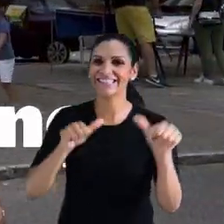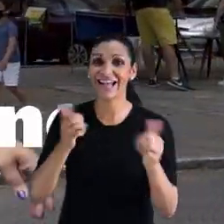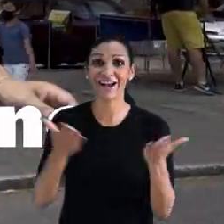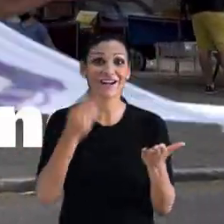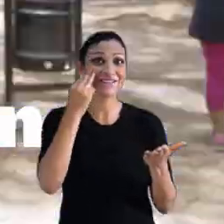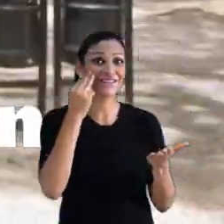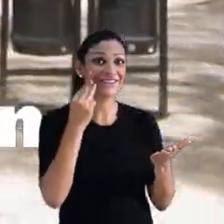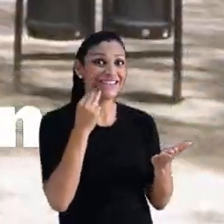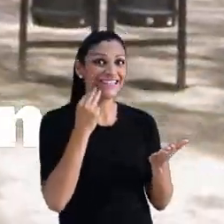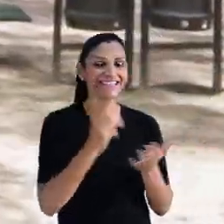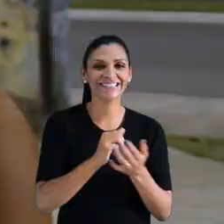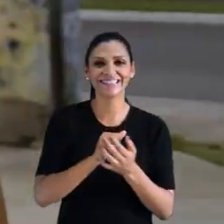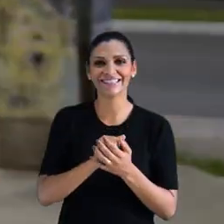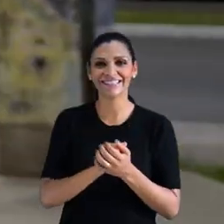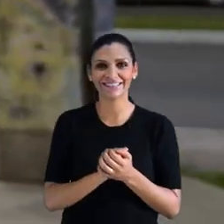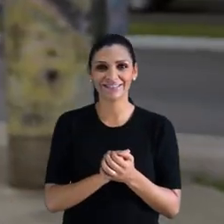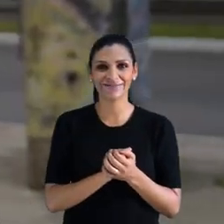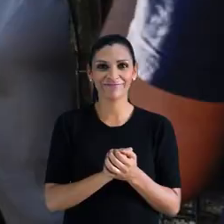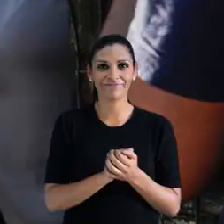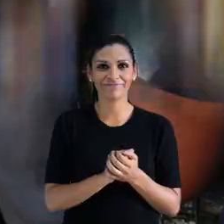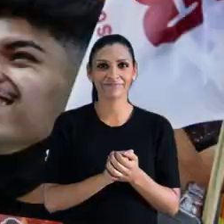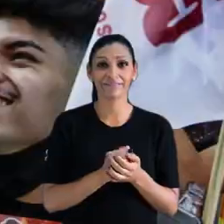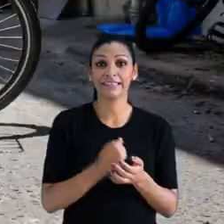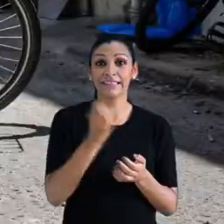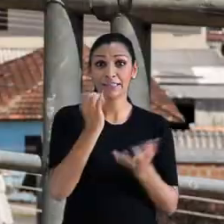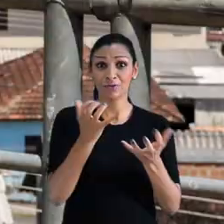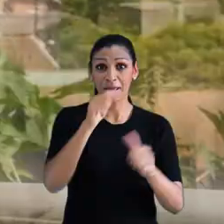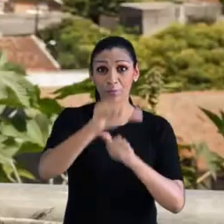mudança. É Manuela!